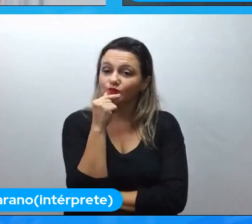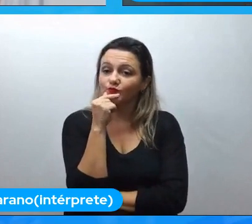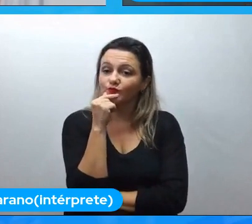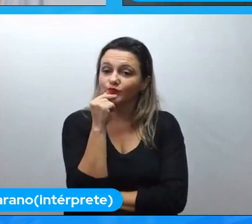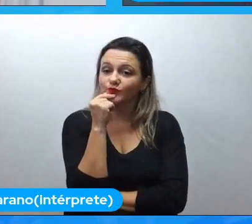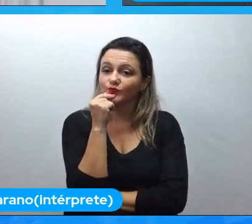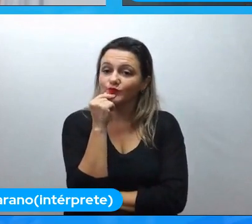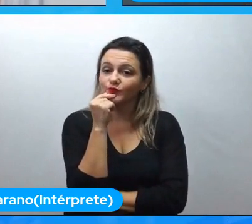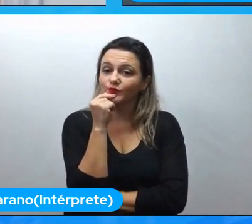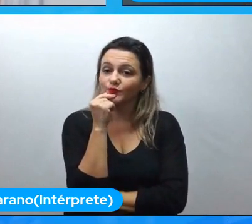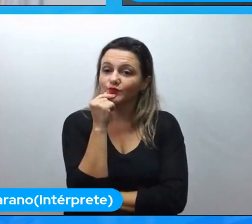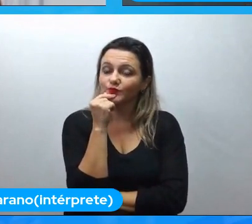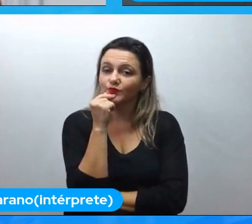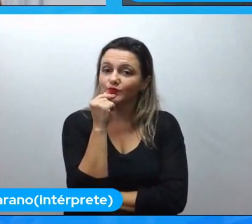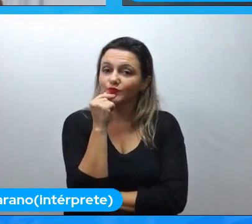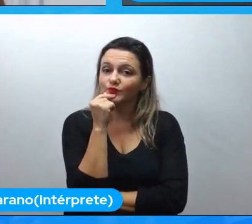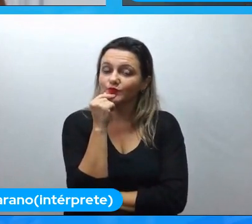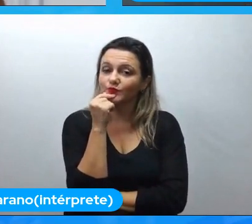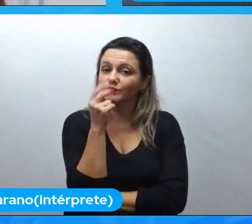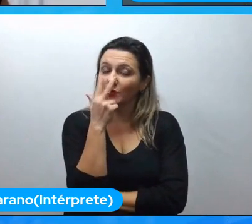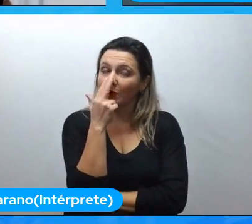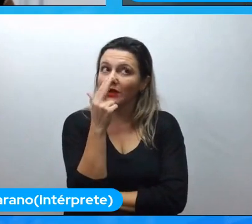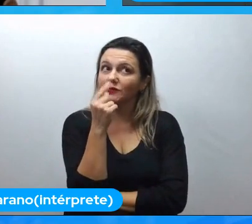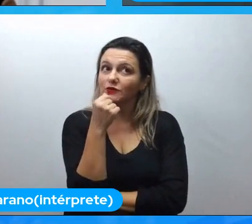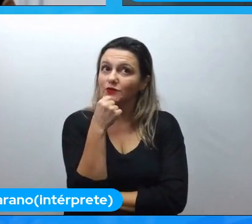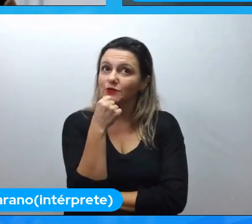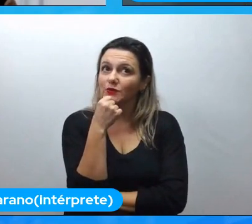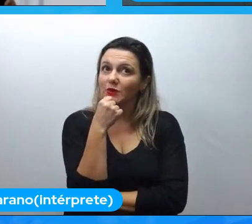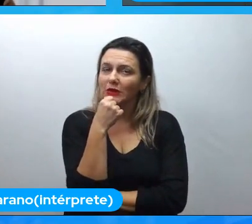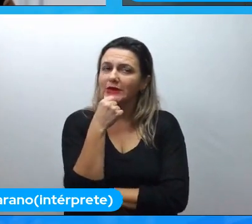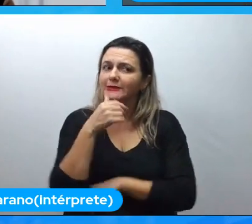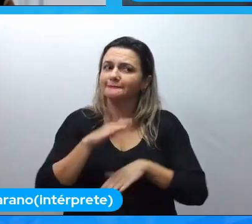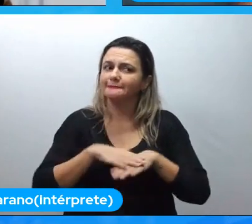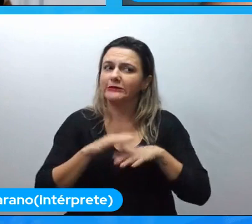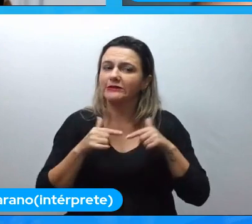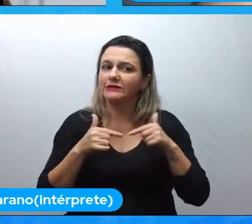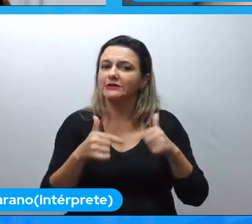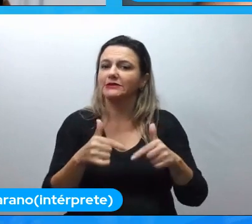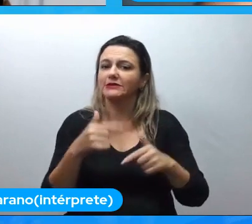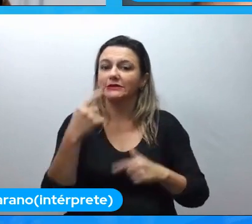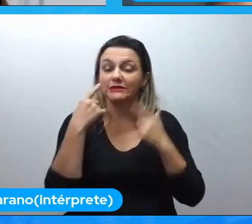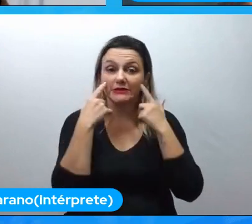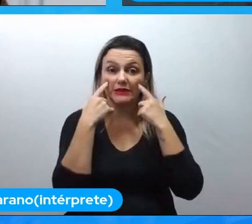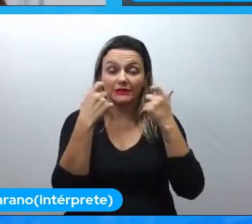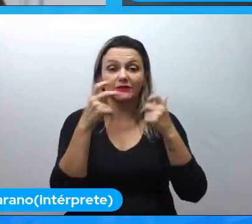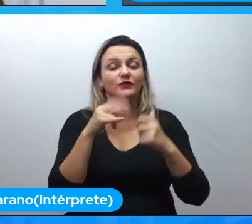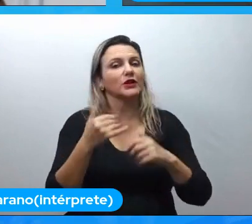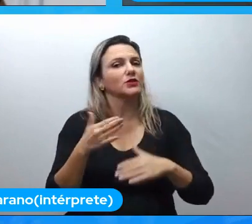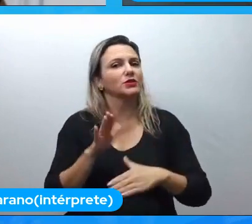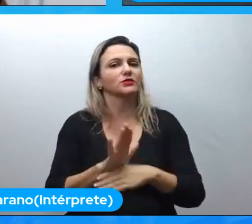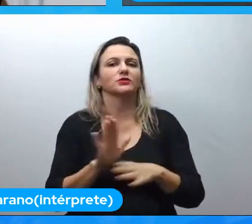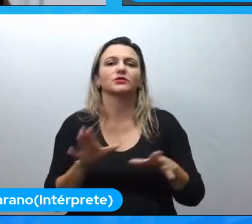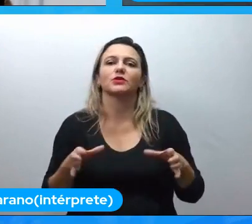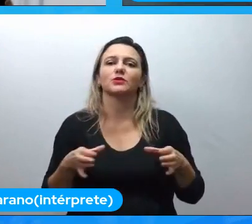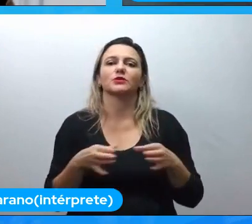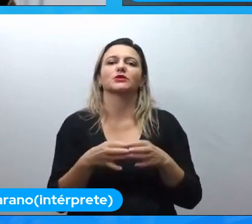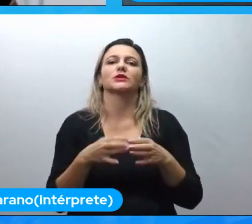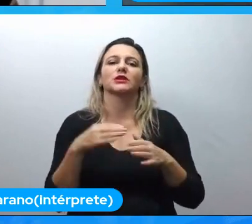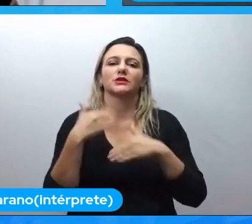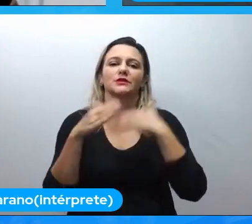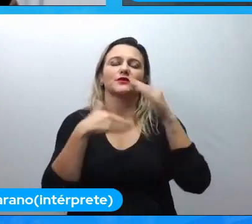eu acho que é uma coisa assim uma iniciativa muito interessante que vai ajudar que ajuda a comunidade a estar se desenvolvendo